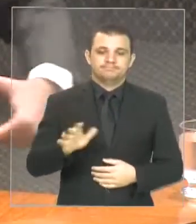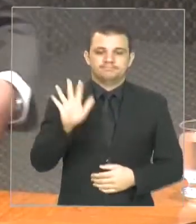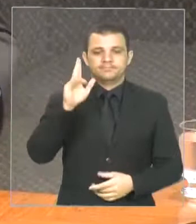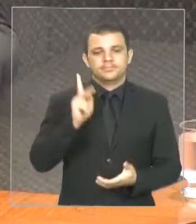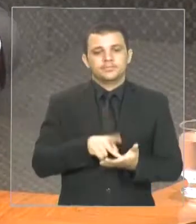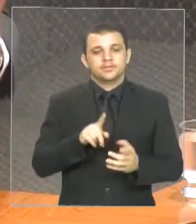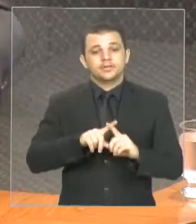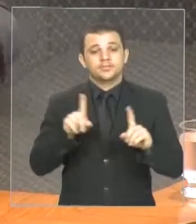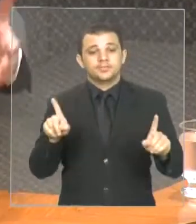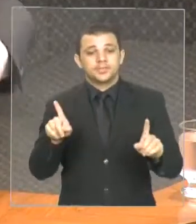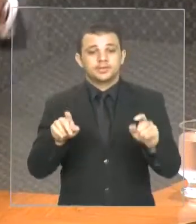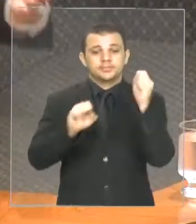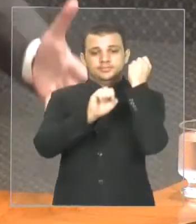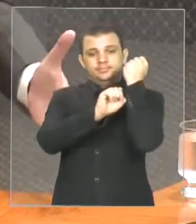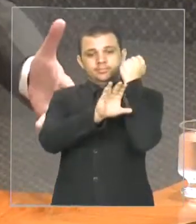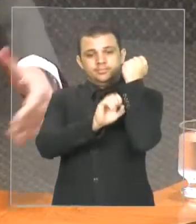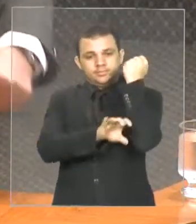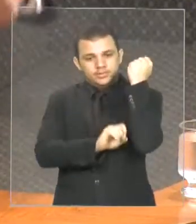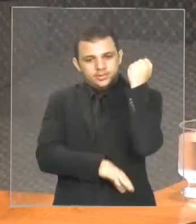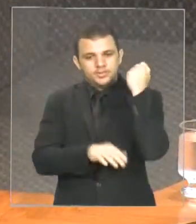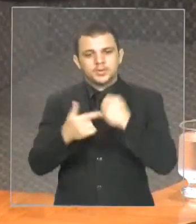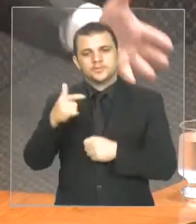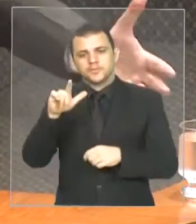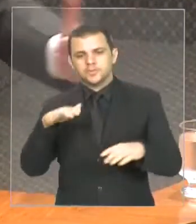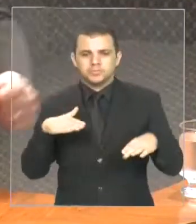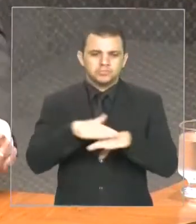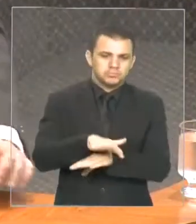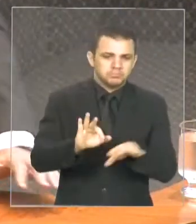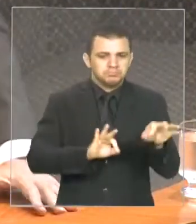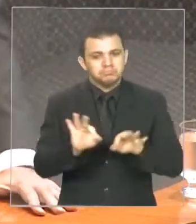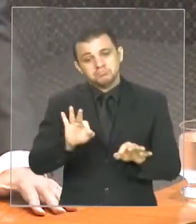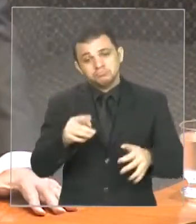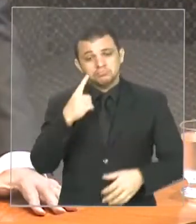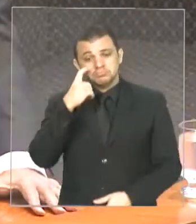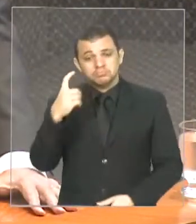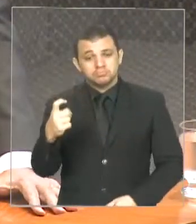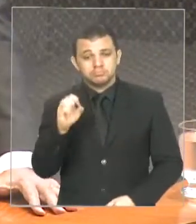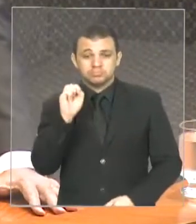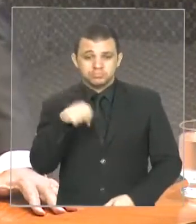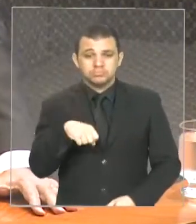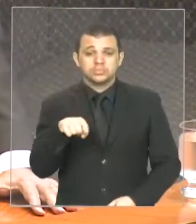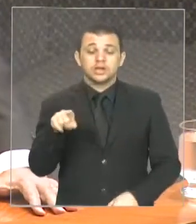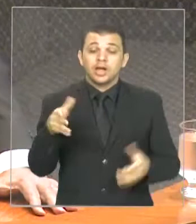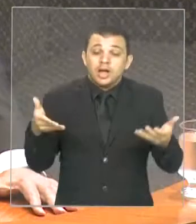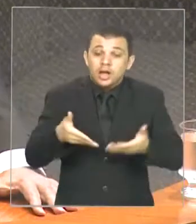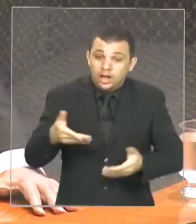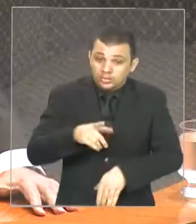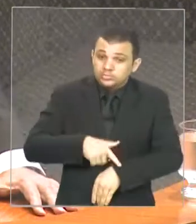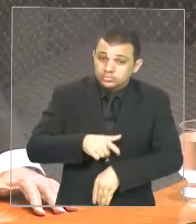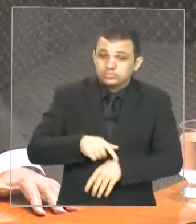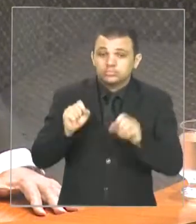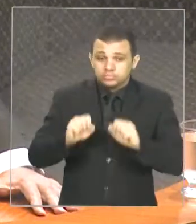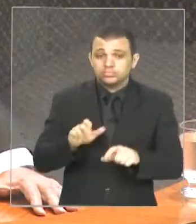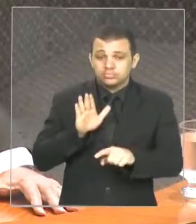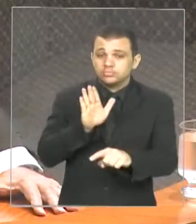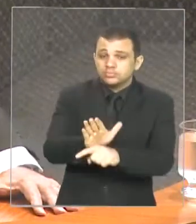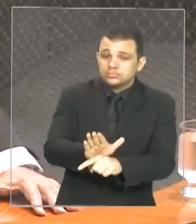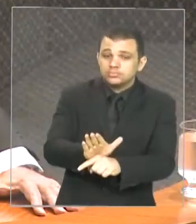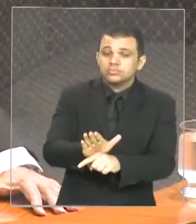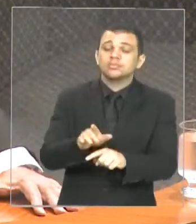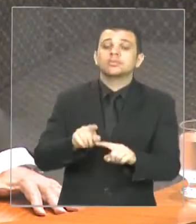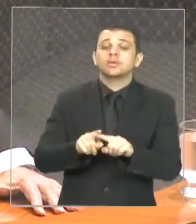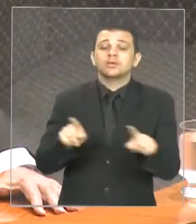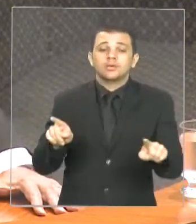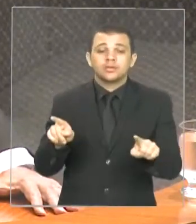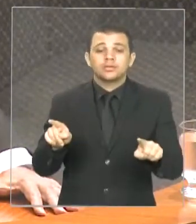soluções, é uma solução interessante que resolve momentaneamente o problema, ainda mais com